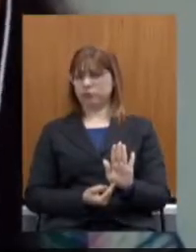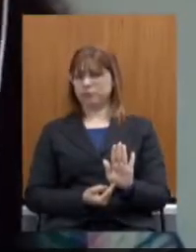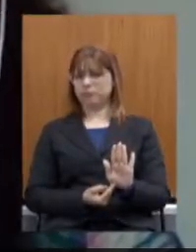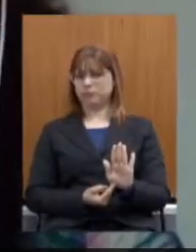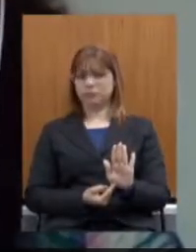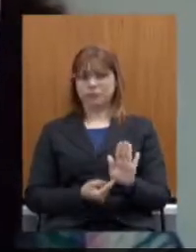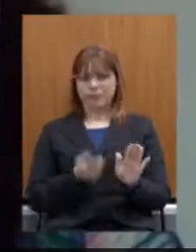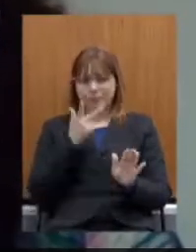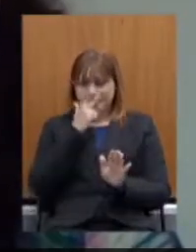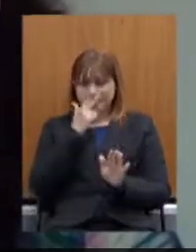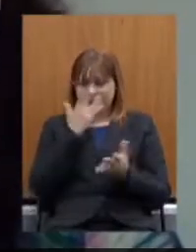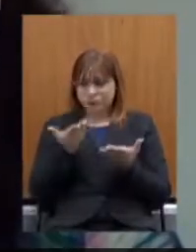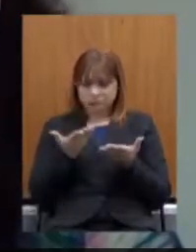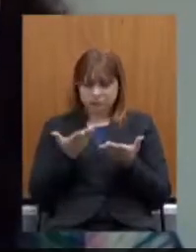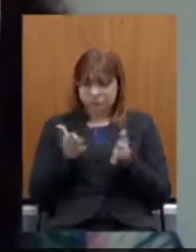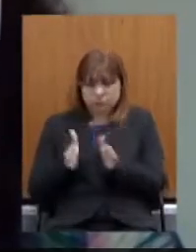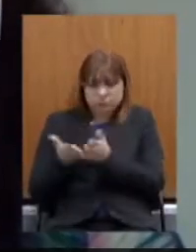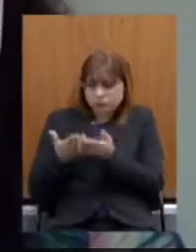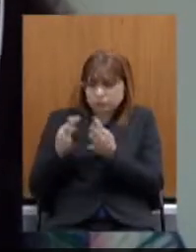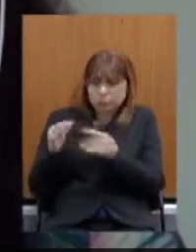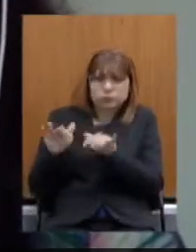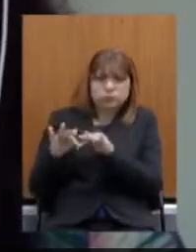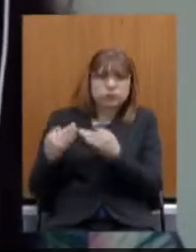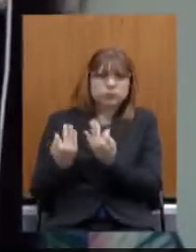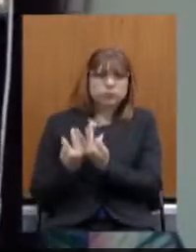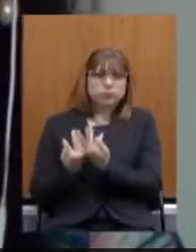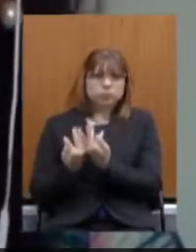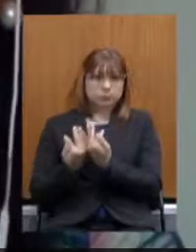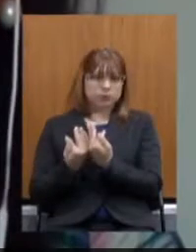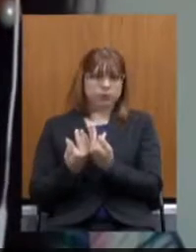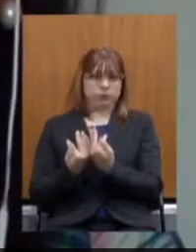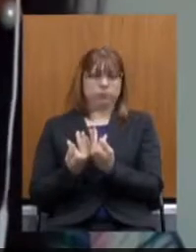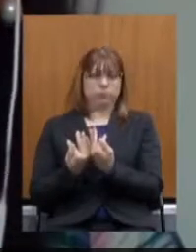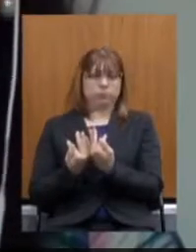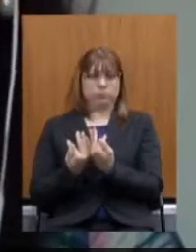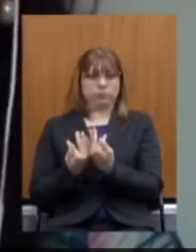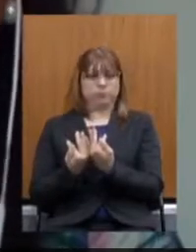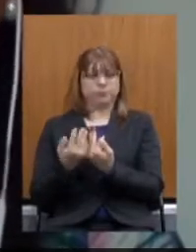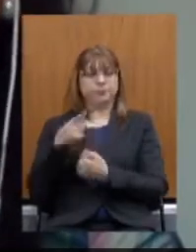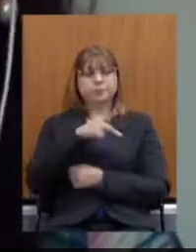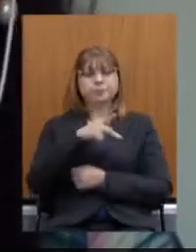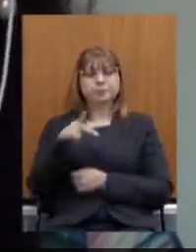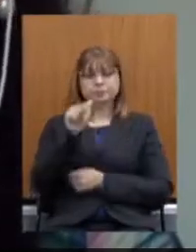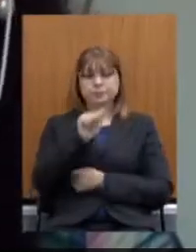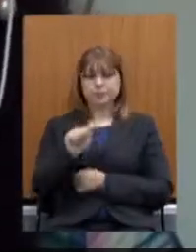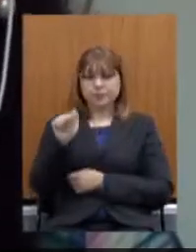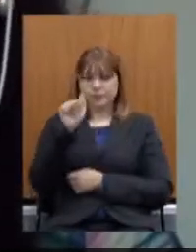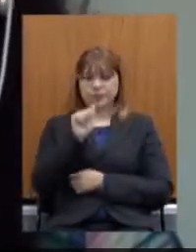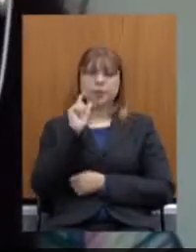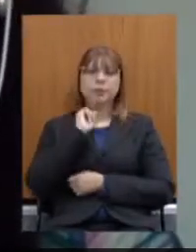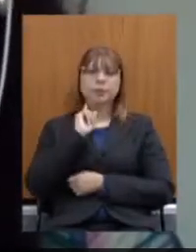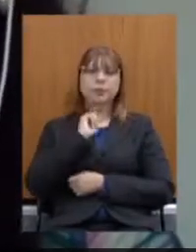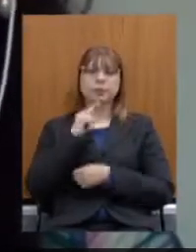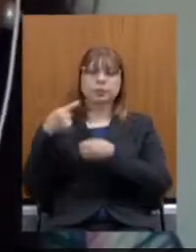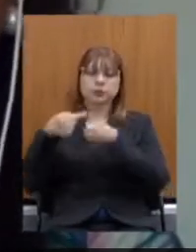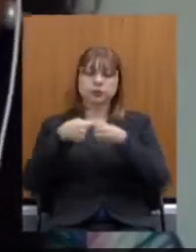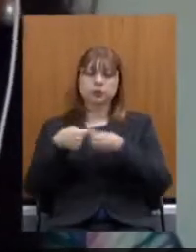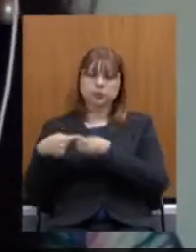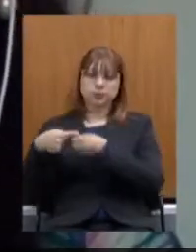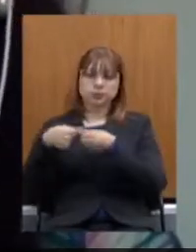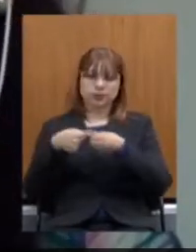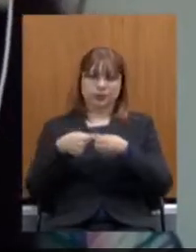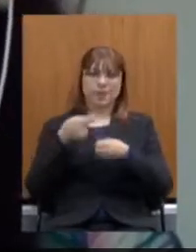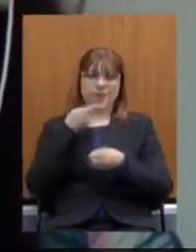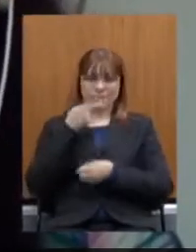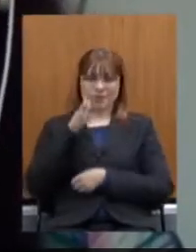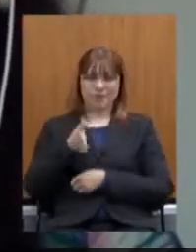empobrecimento das famílias. O presidente da Associação Mineira dos Municípios citou aqui